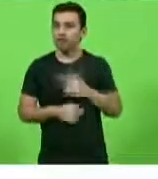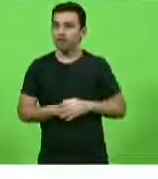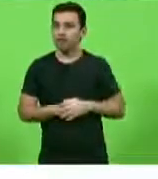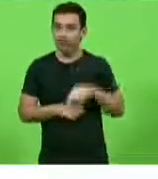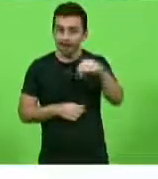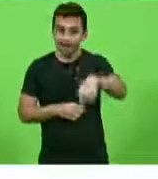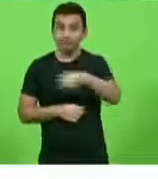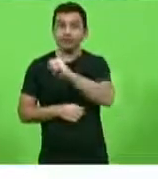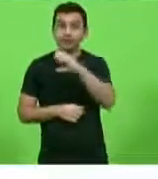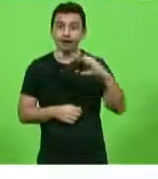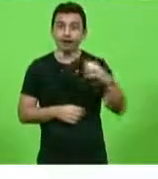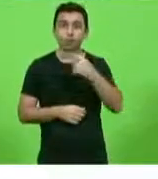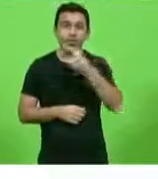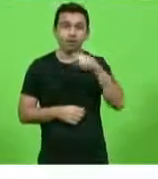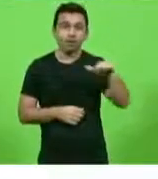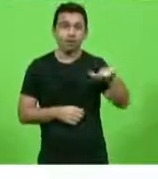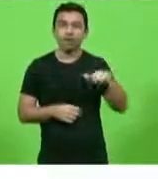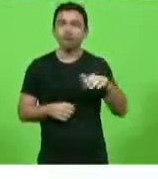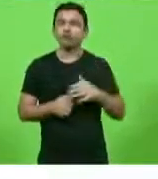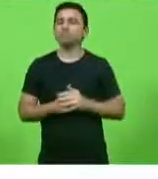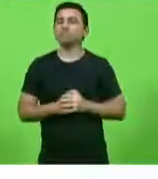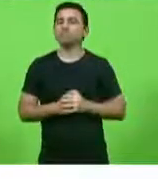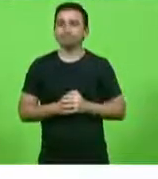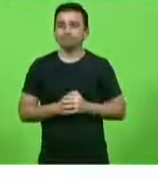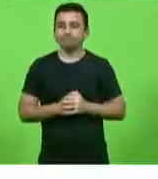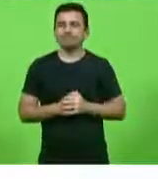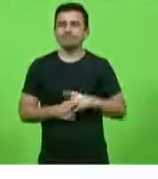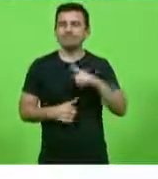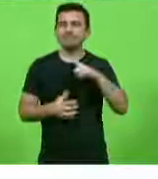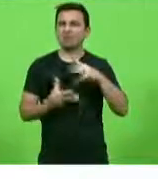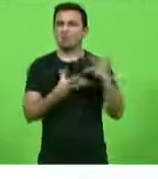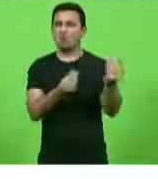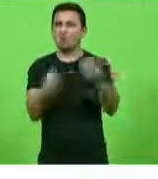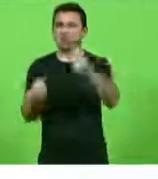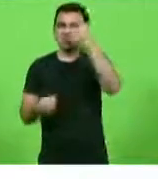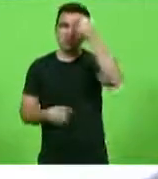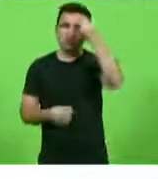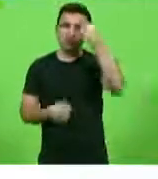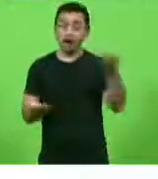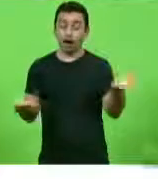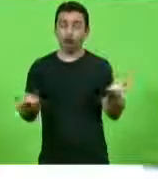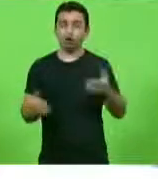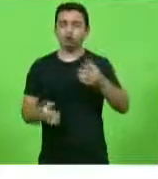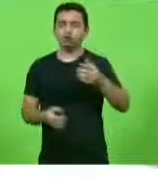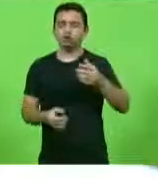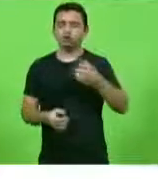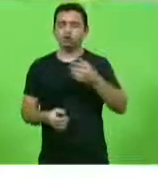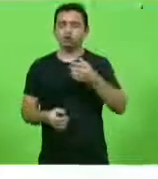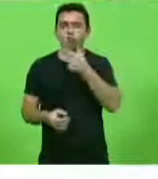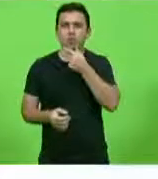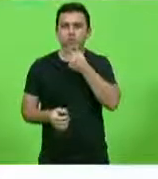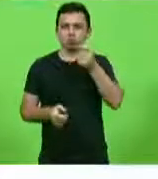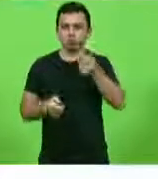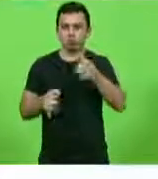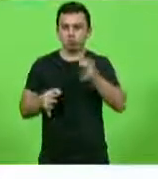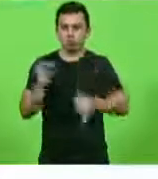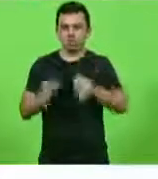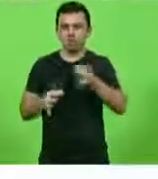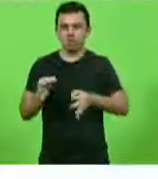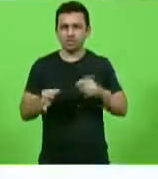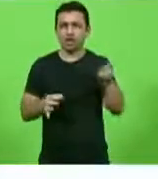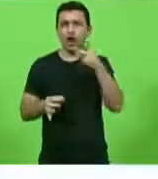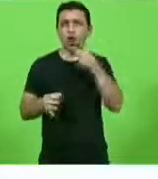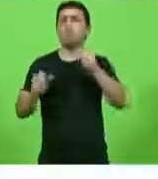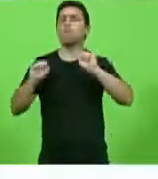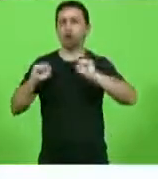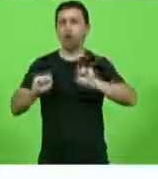menino em Santa Catarina, já tem universidades, já tem aos montes, agora vem um juiz aqui e diz que a pessoa pode se declarar